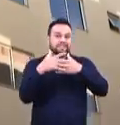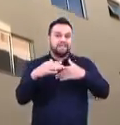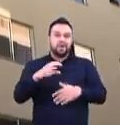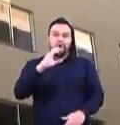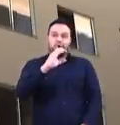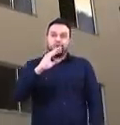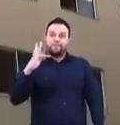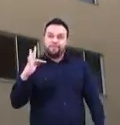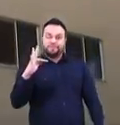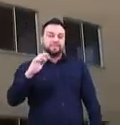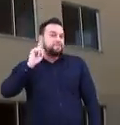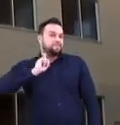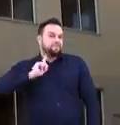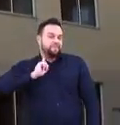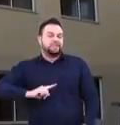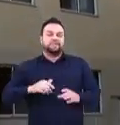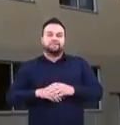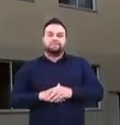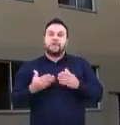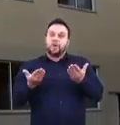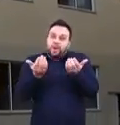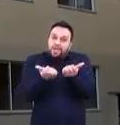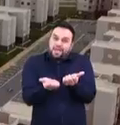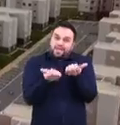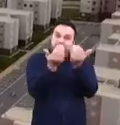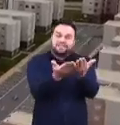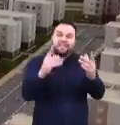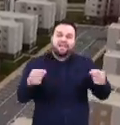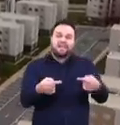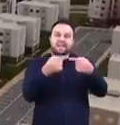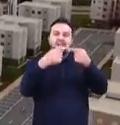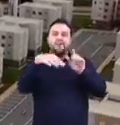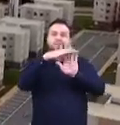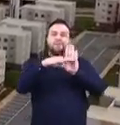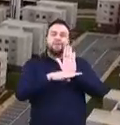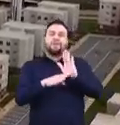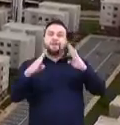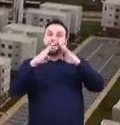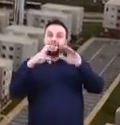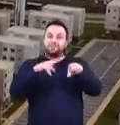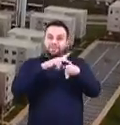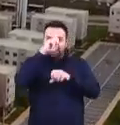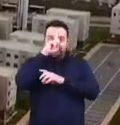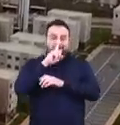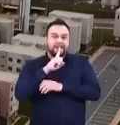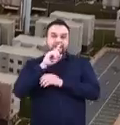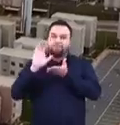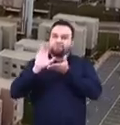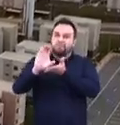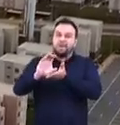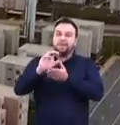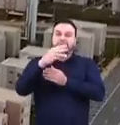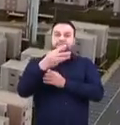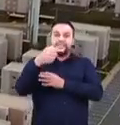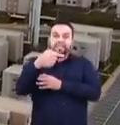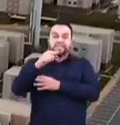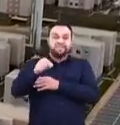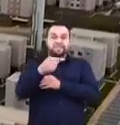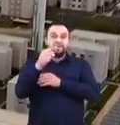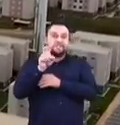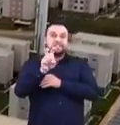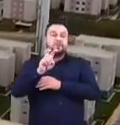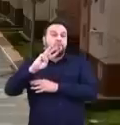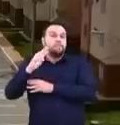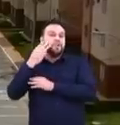Fabriciano, em Minas Gerais. A entrega faz parte do programa Casa Verde Amarela e recebeu 37,5